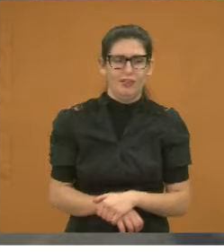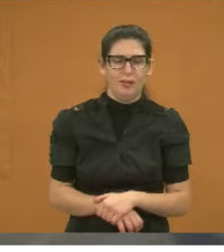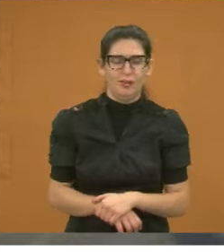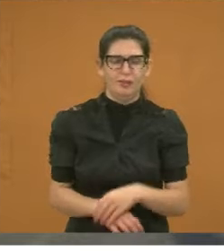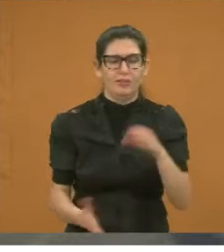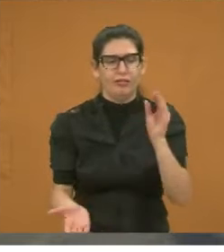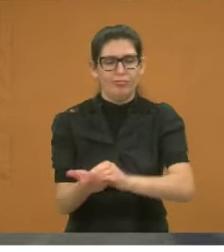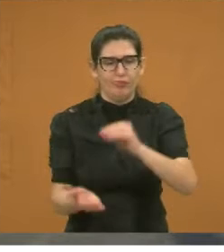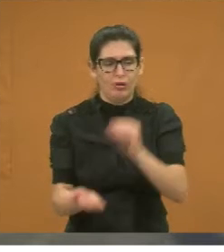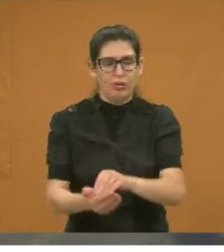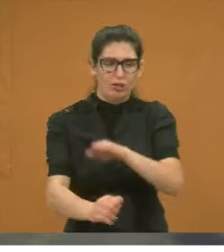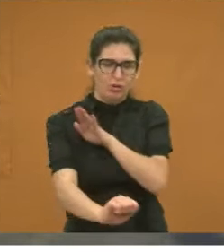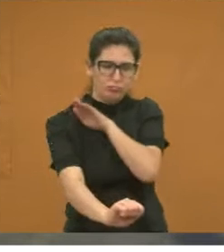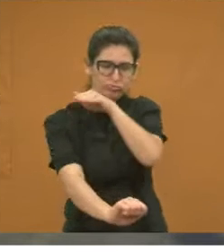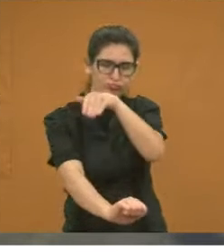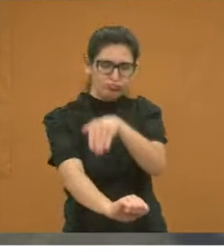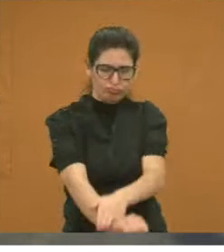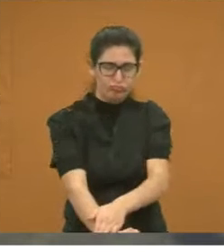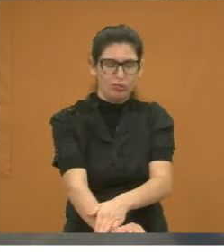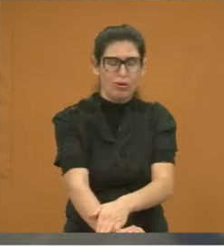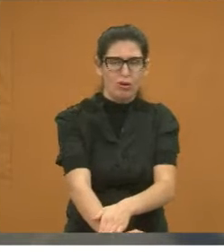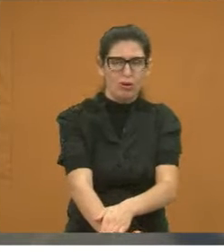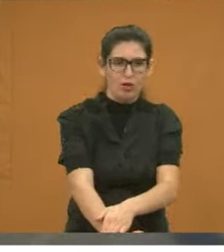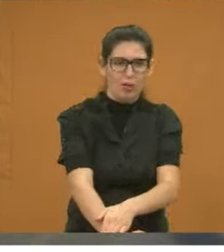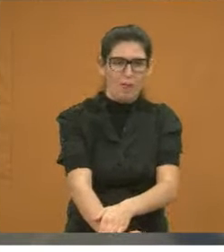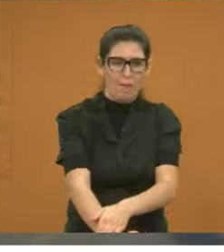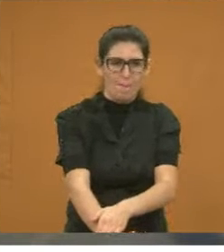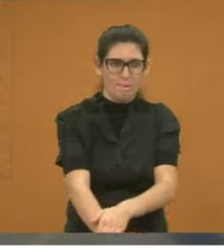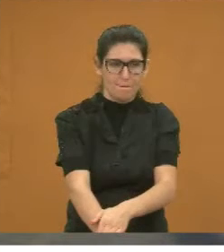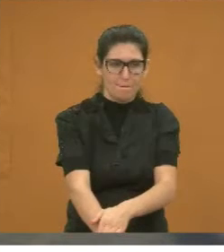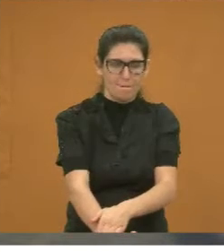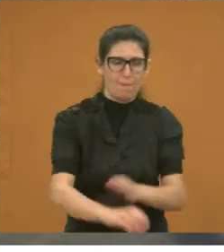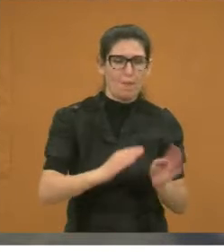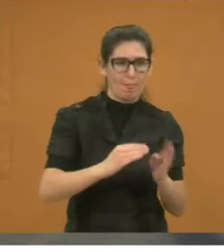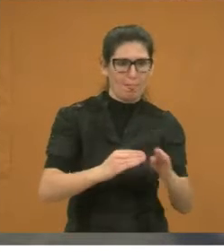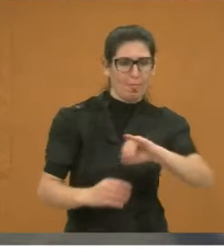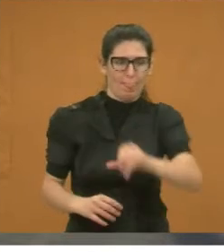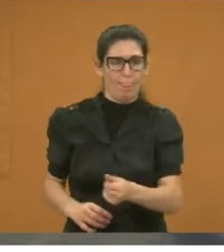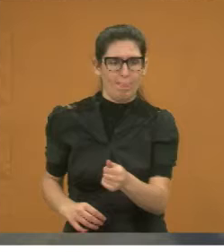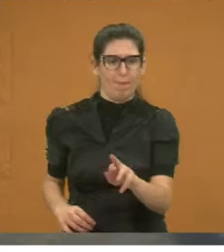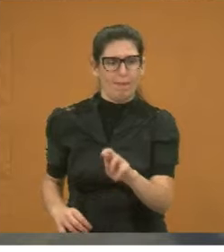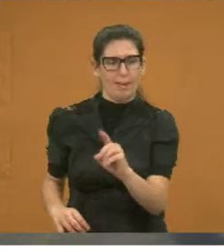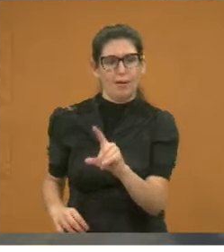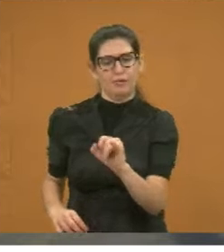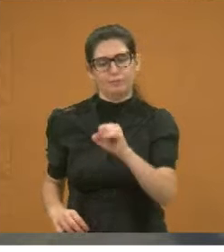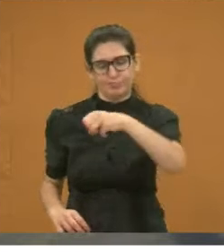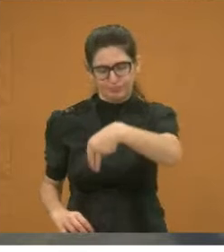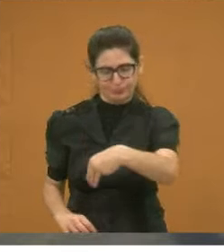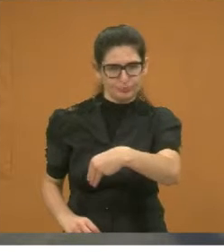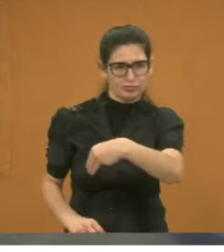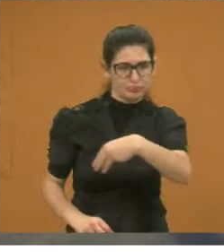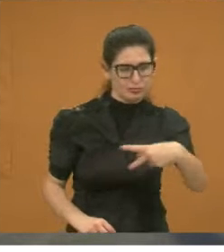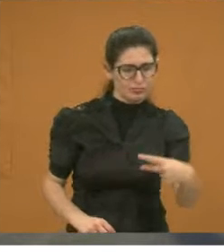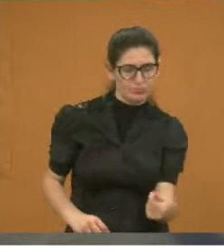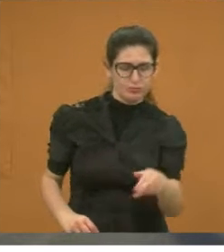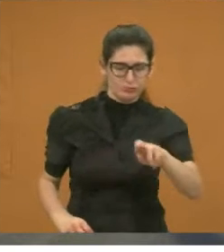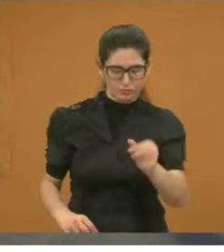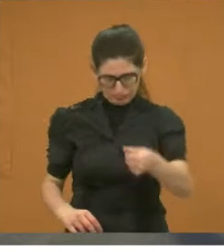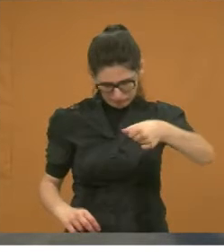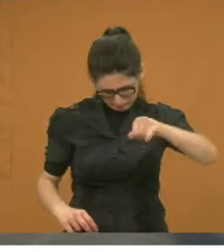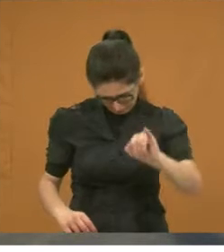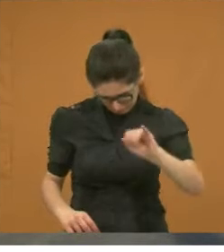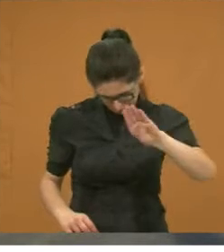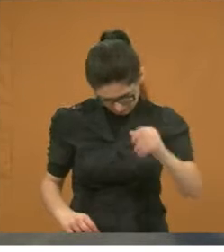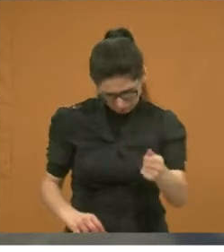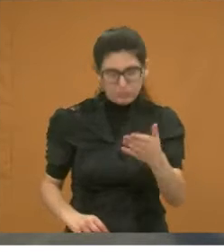Falta de lombada na rua Amazona, no bairro Jardim Paraíba. Então, já pedimos isso aí.